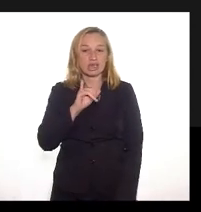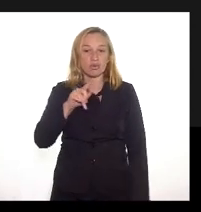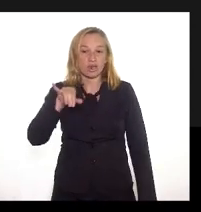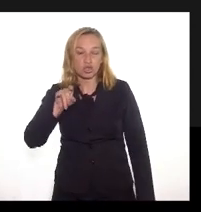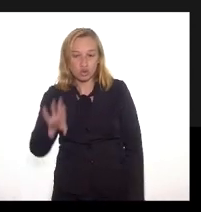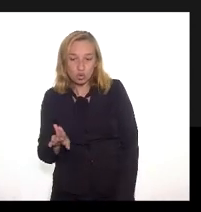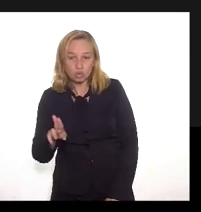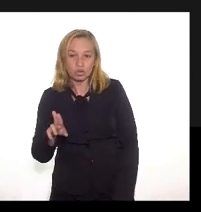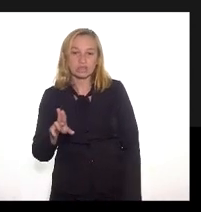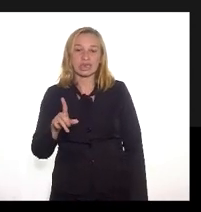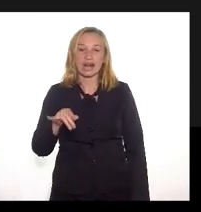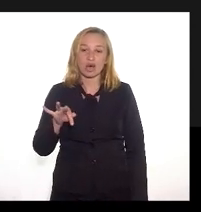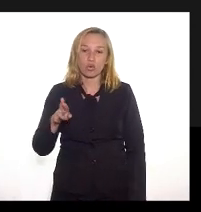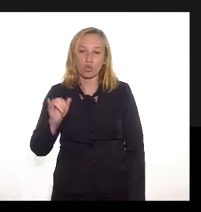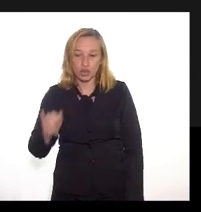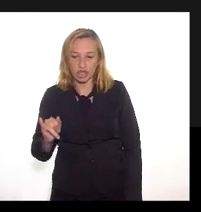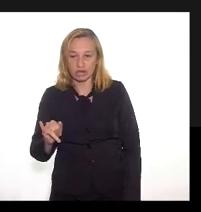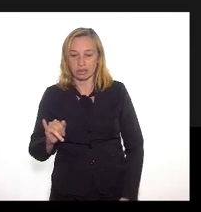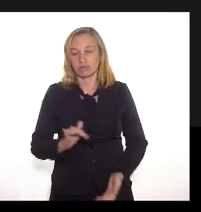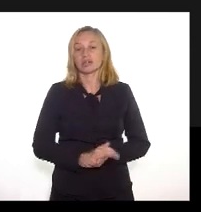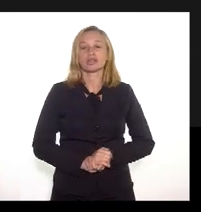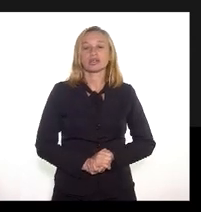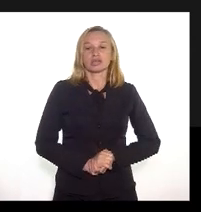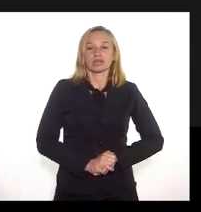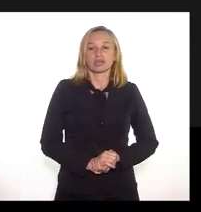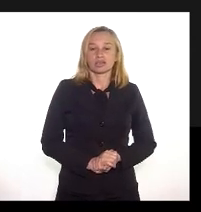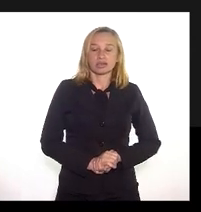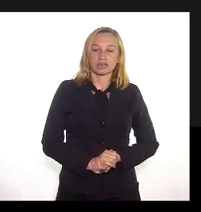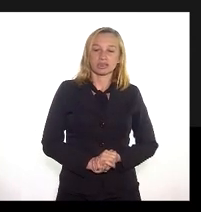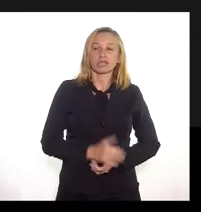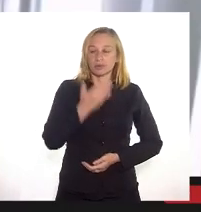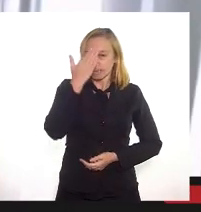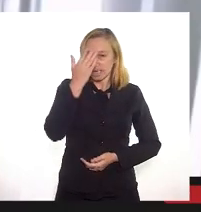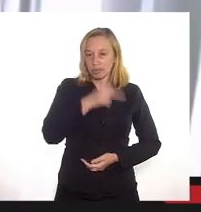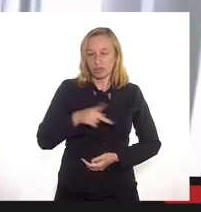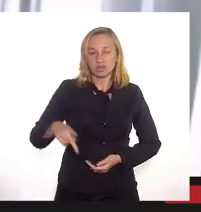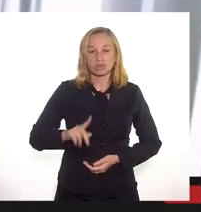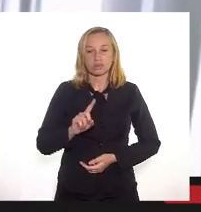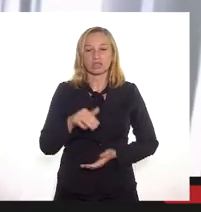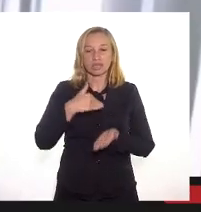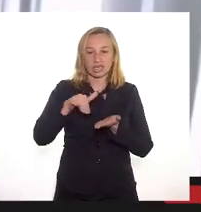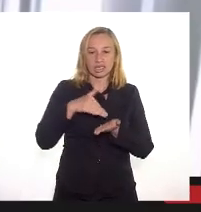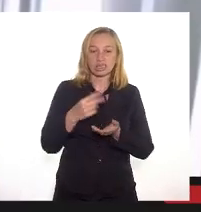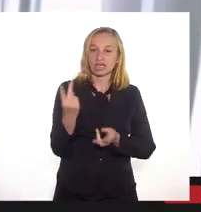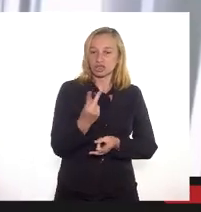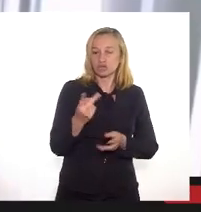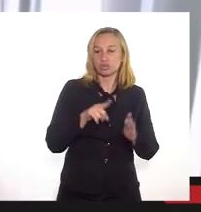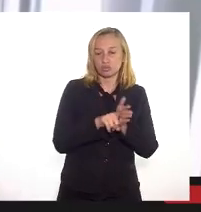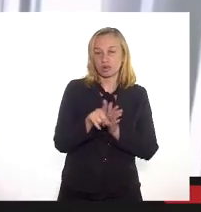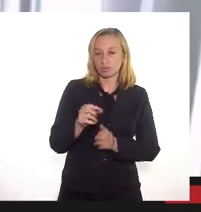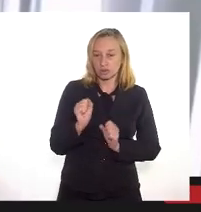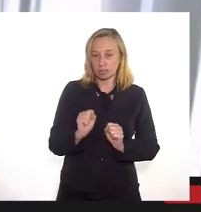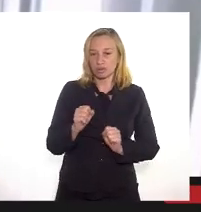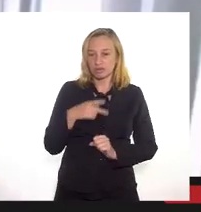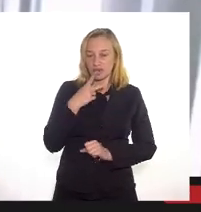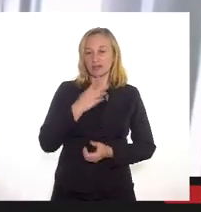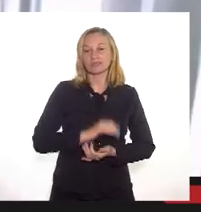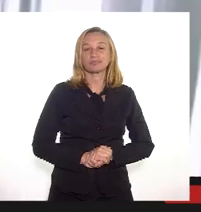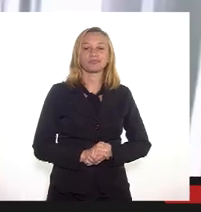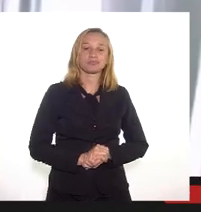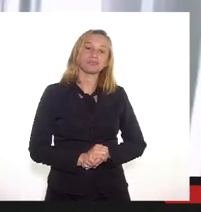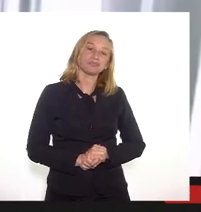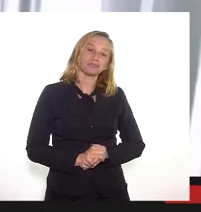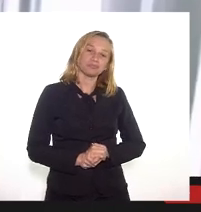-Sarapuí Obrigado professor então secretário Leandro Guimarães para essas duas primeiras perguntas eu passo a palavra para a vossa